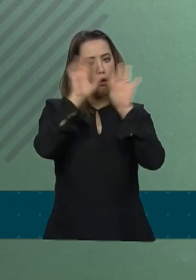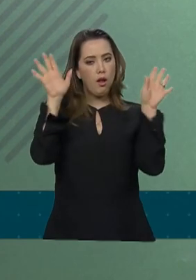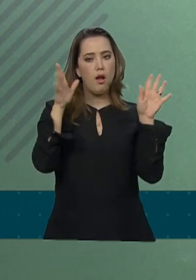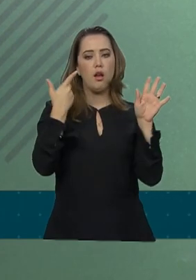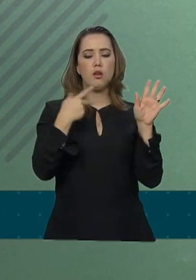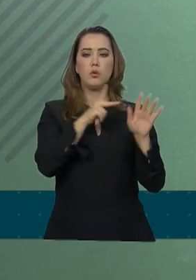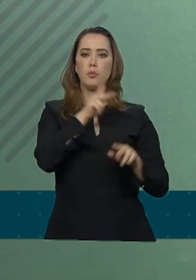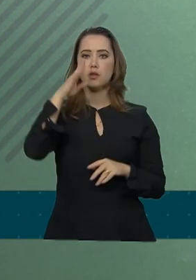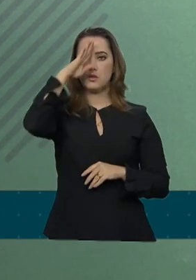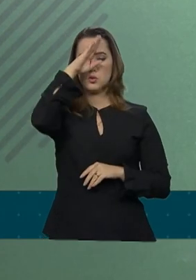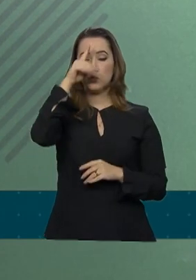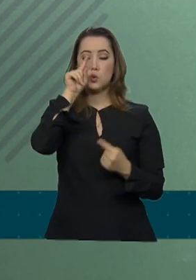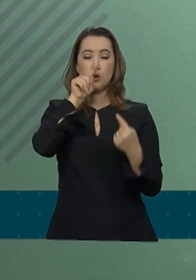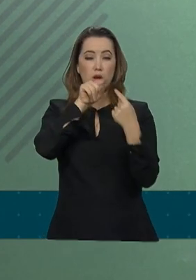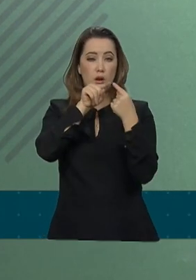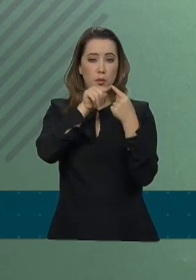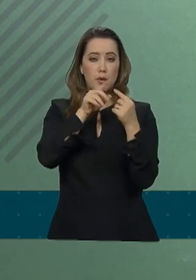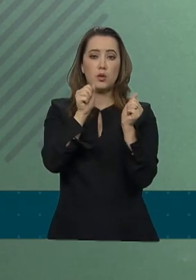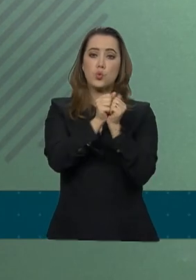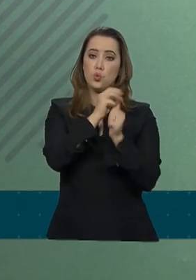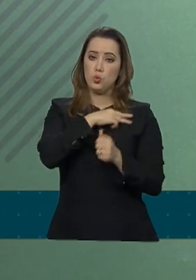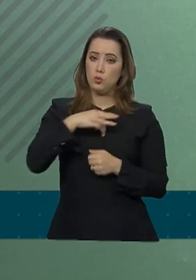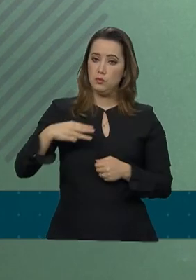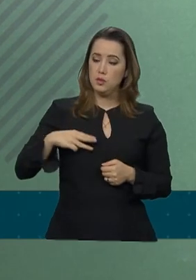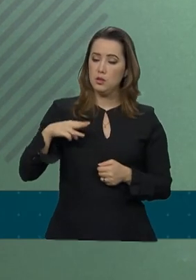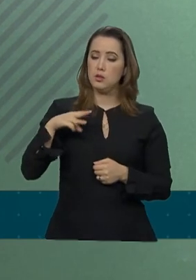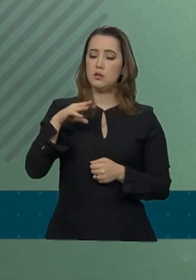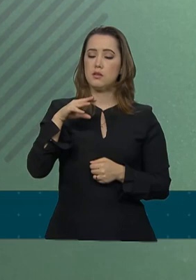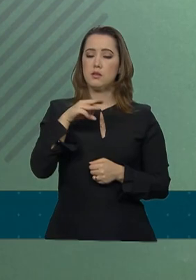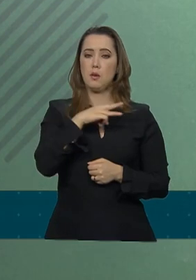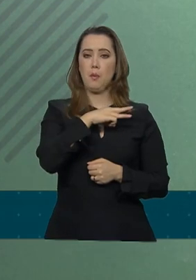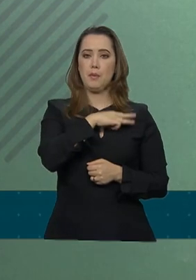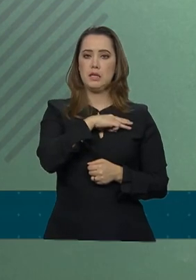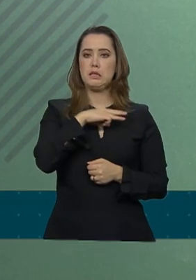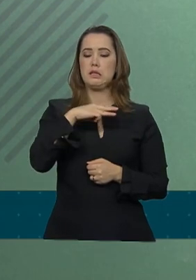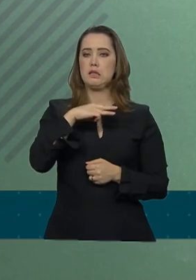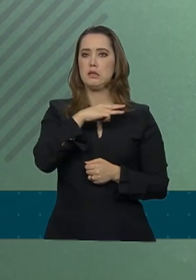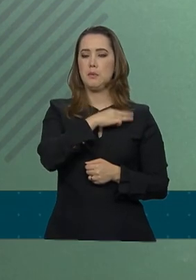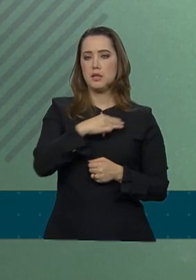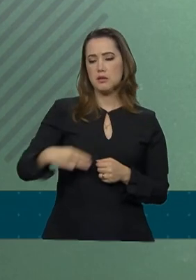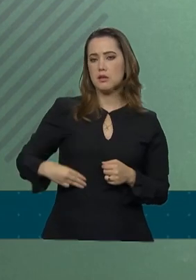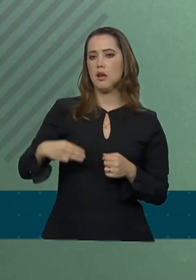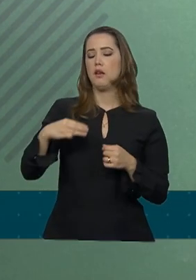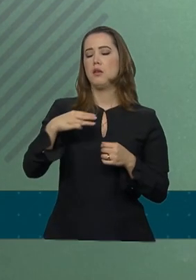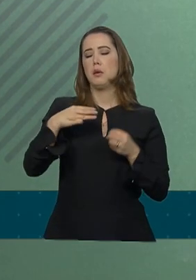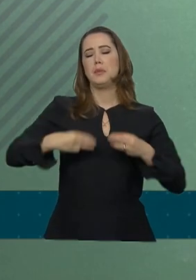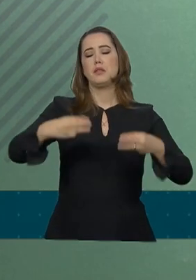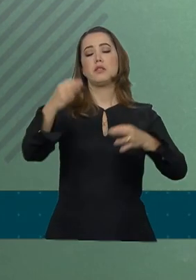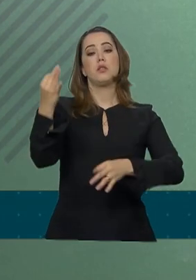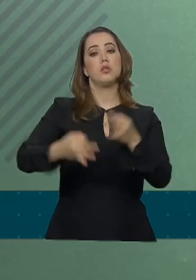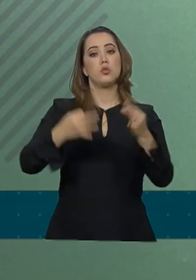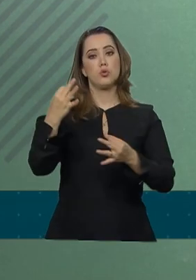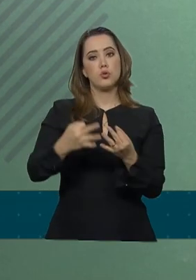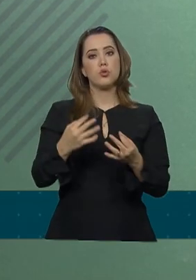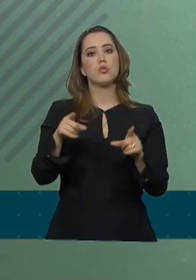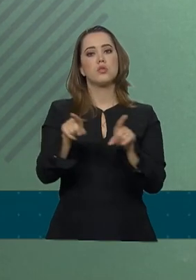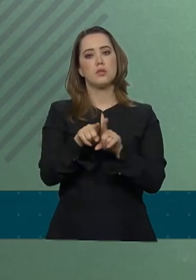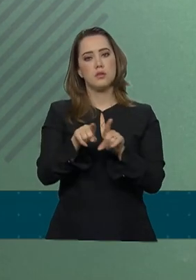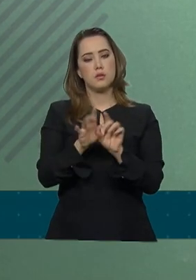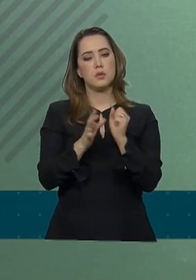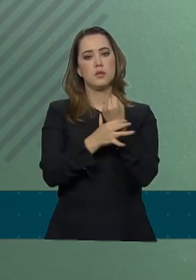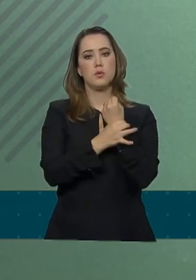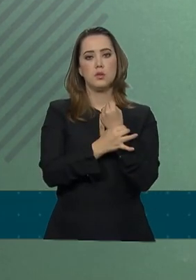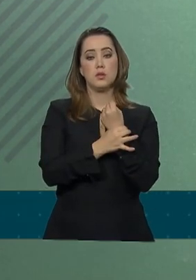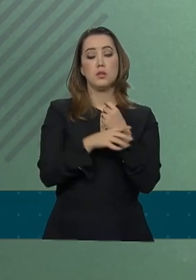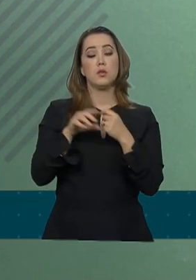presidente e do Ministério da Justiça e da Segurança Pública quanto à execução de pena após a